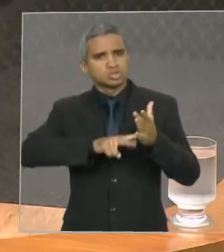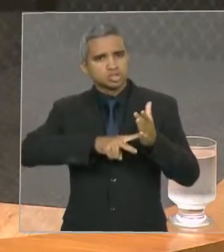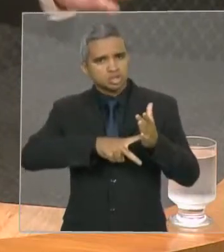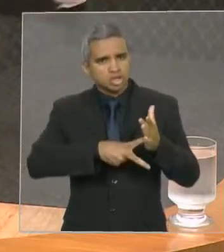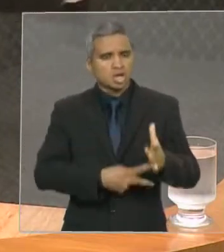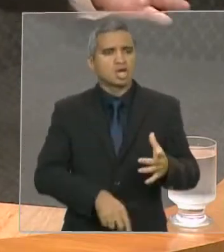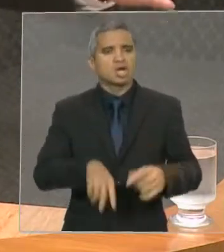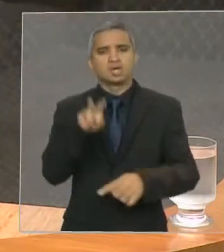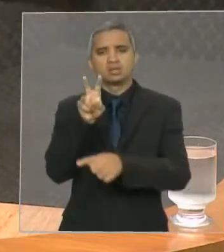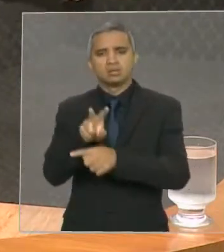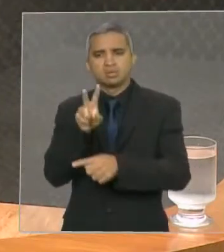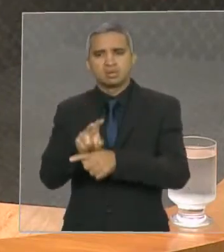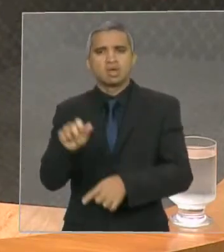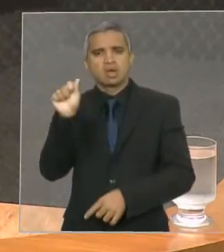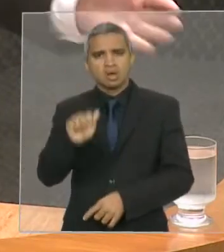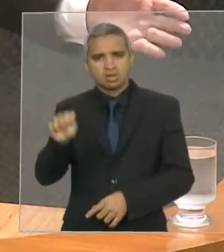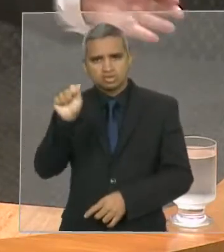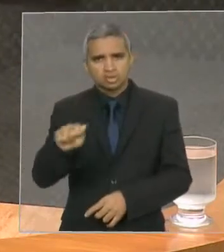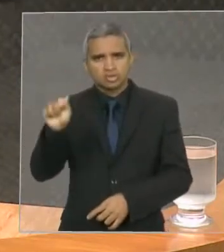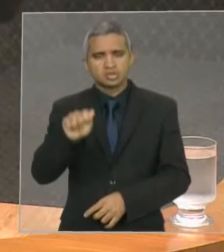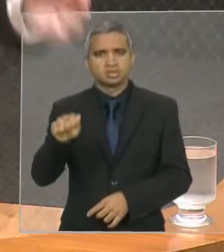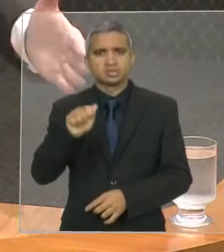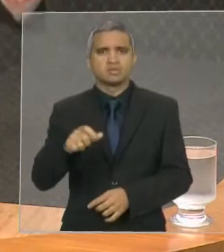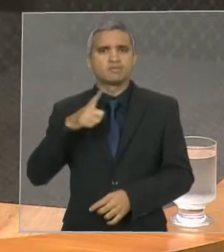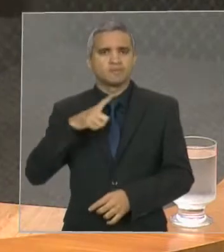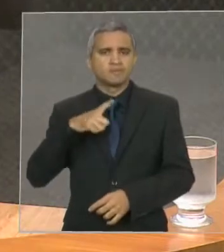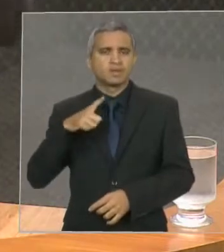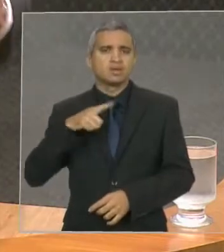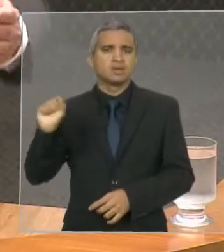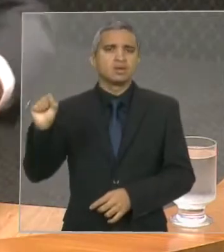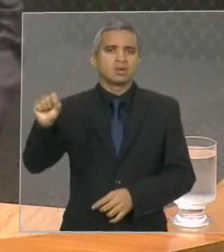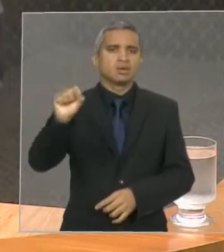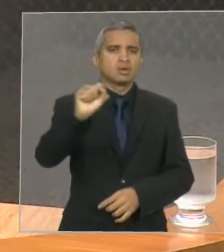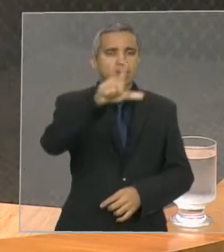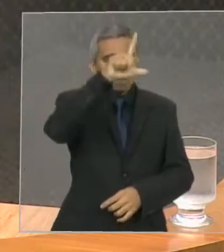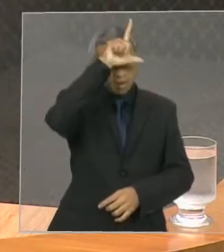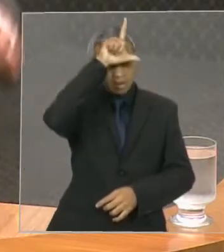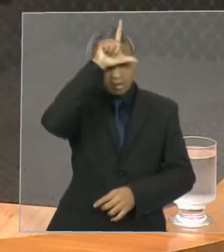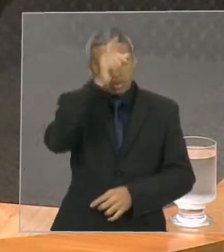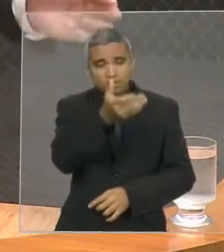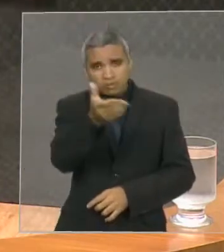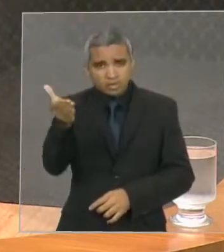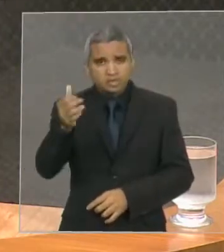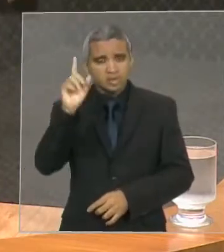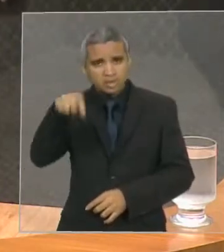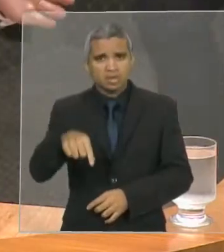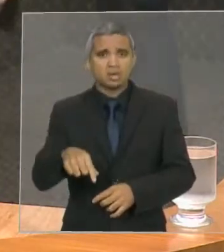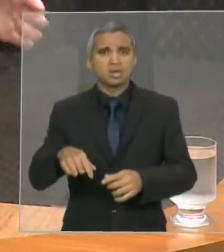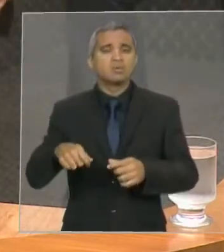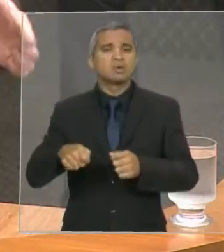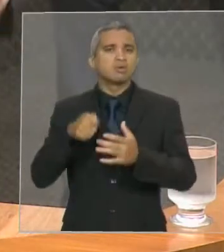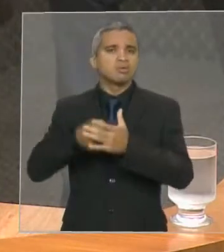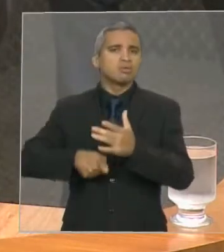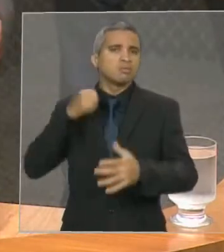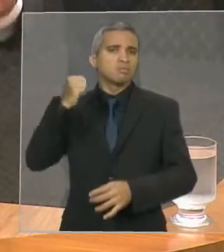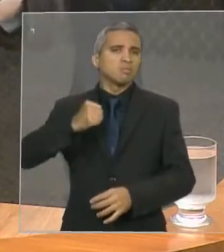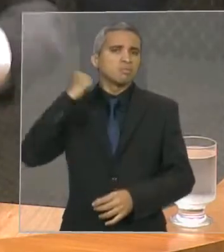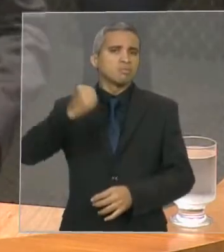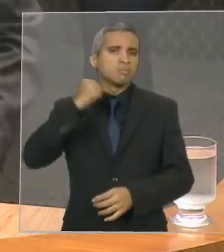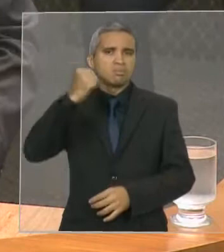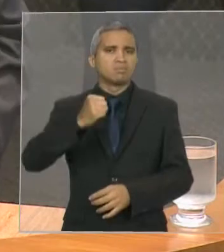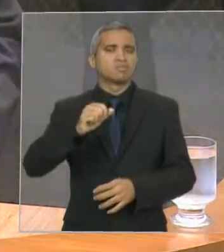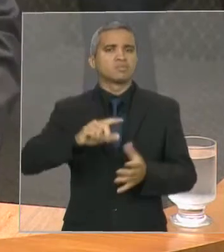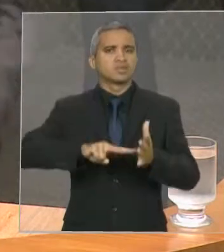Vários líderes desse governo são frutos dos sindicatos, das associações, defendendo a participação popular nos